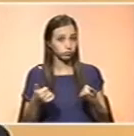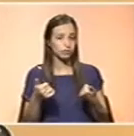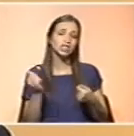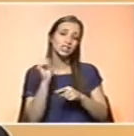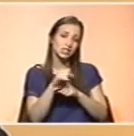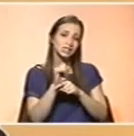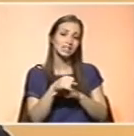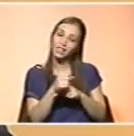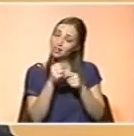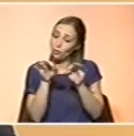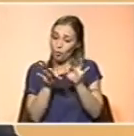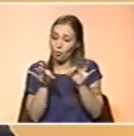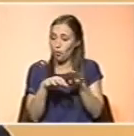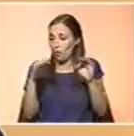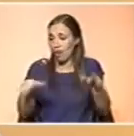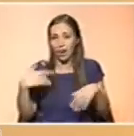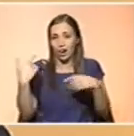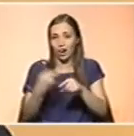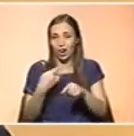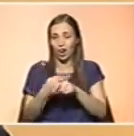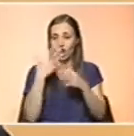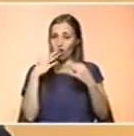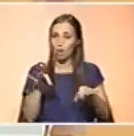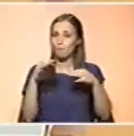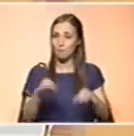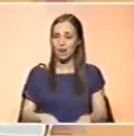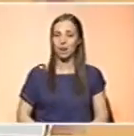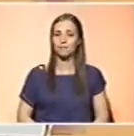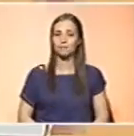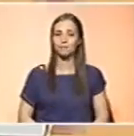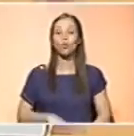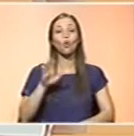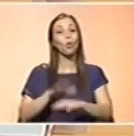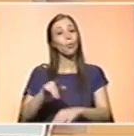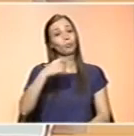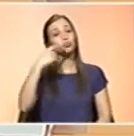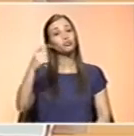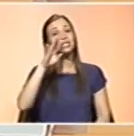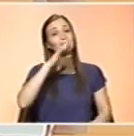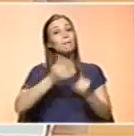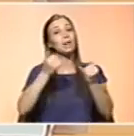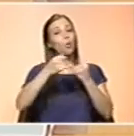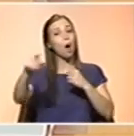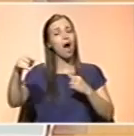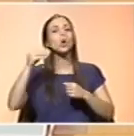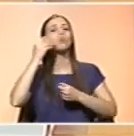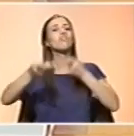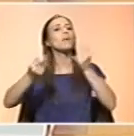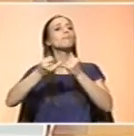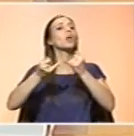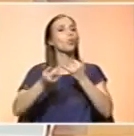claro. É como tudo. Isso é que eu estava a perguntar. Há riscos e como é que vocês avaliam esses riscos?